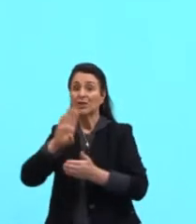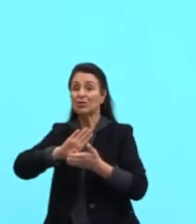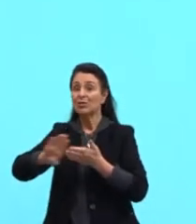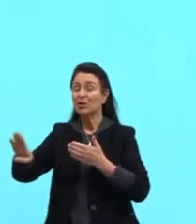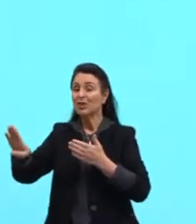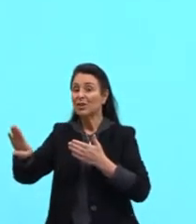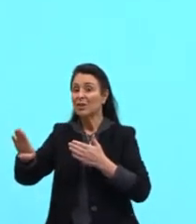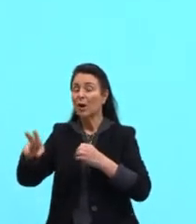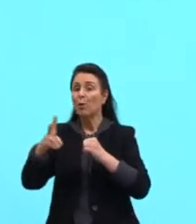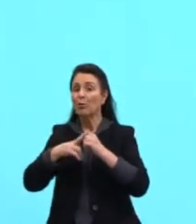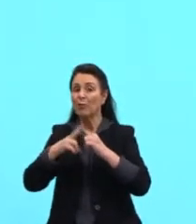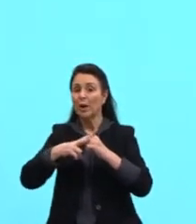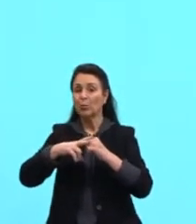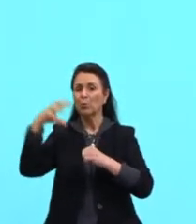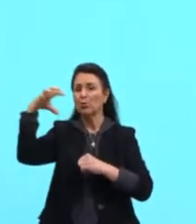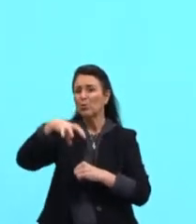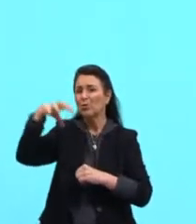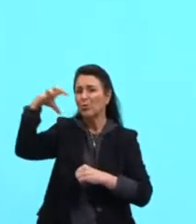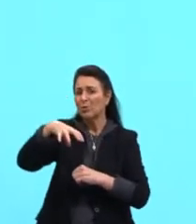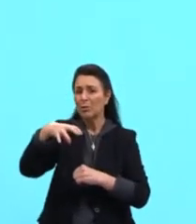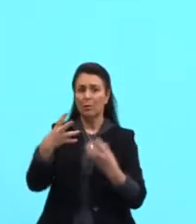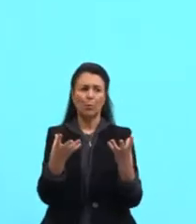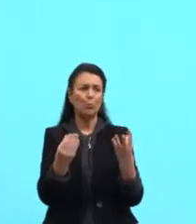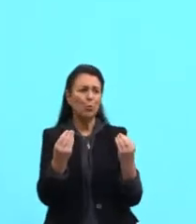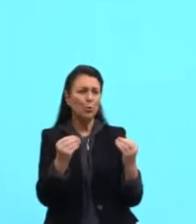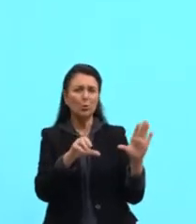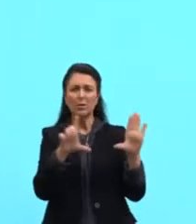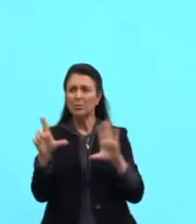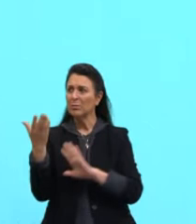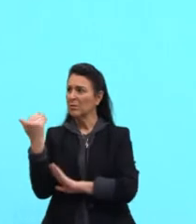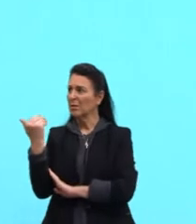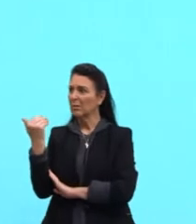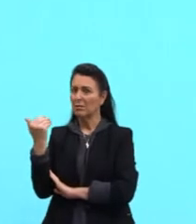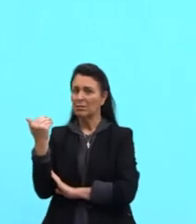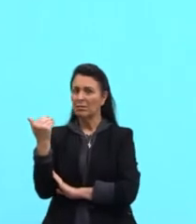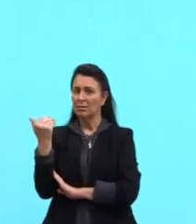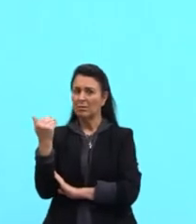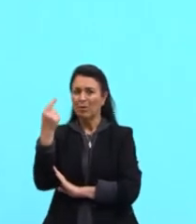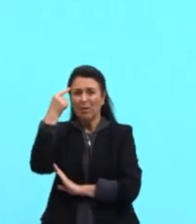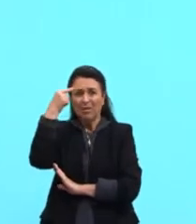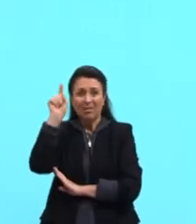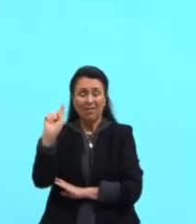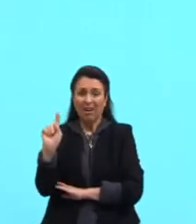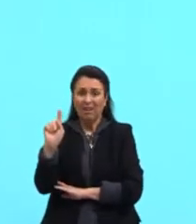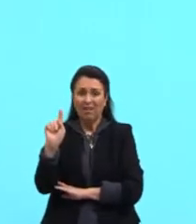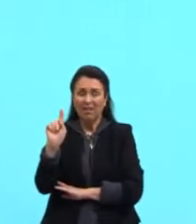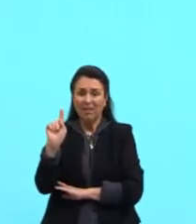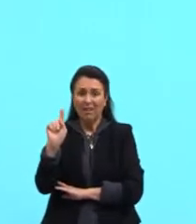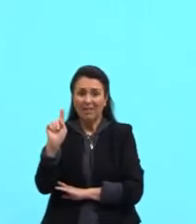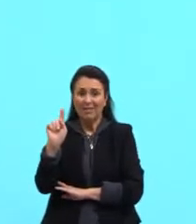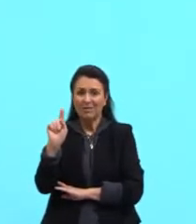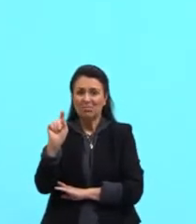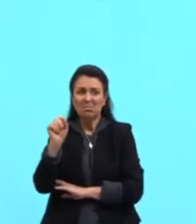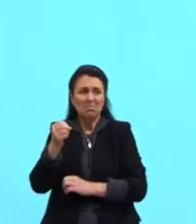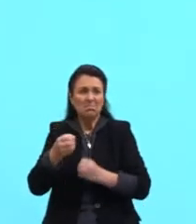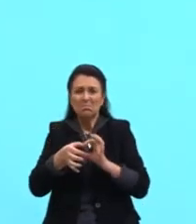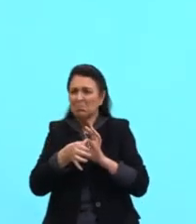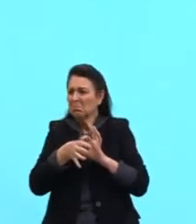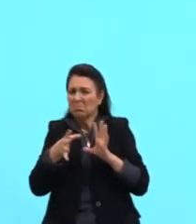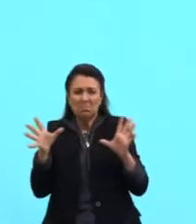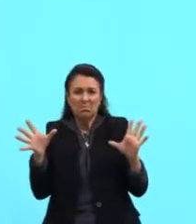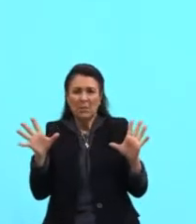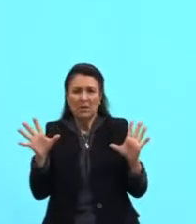E digo muito a semana passada. Vejam que são ideias que estão completamente atreladas ao verbo.